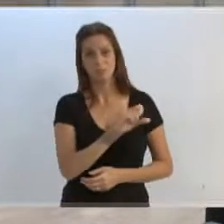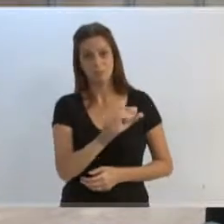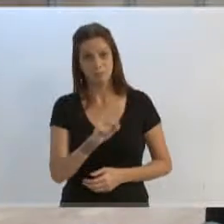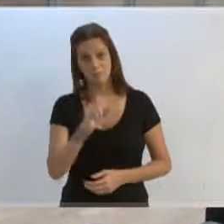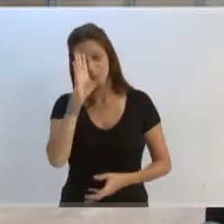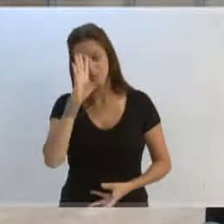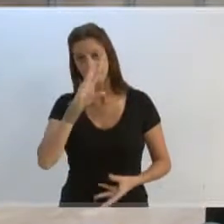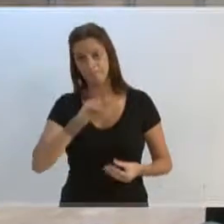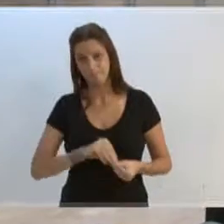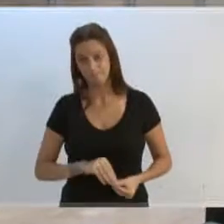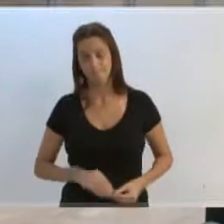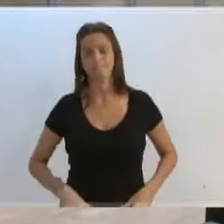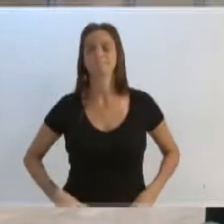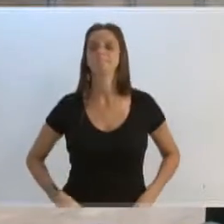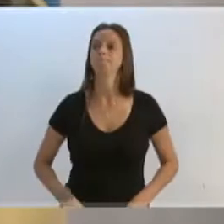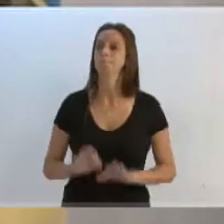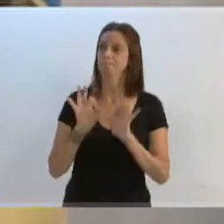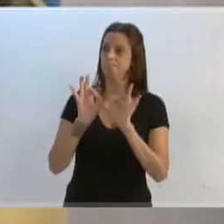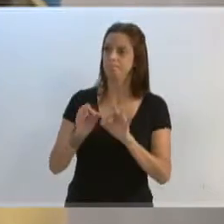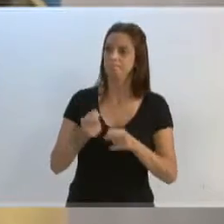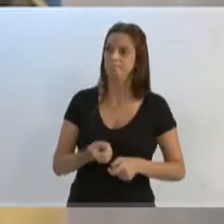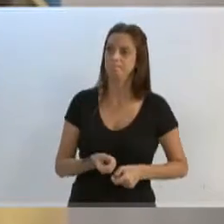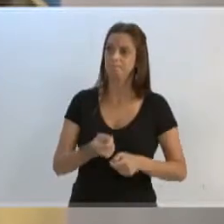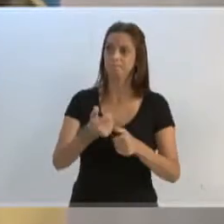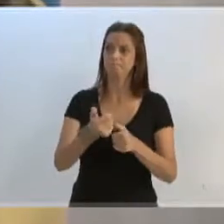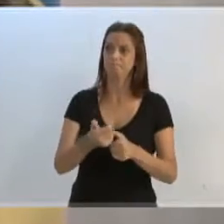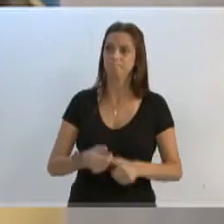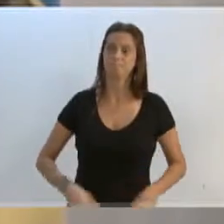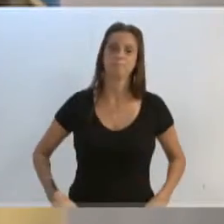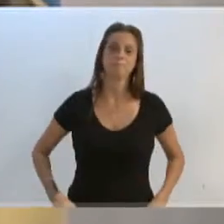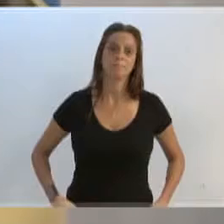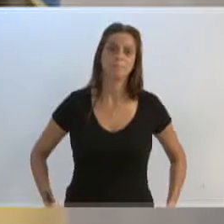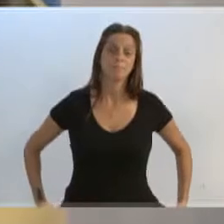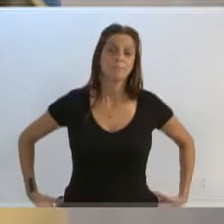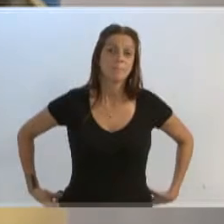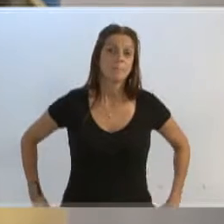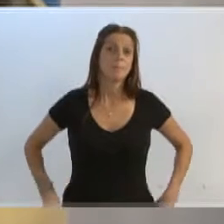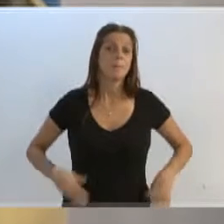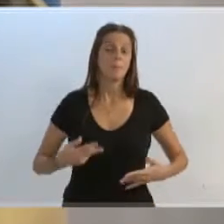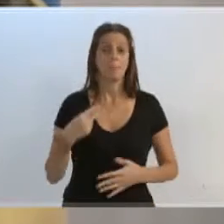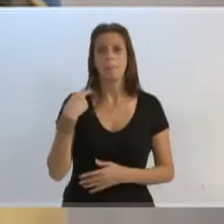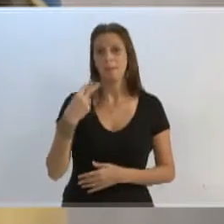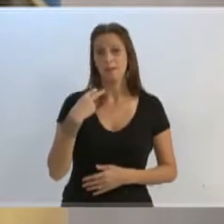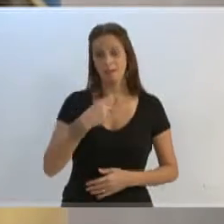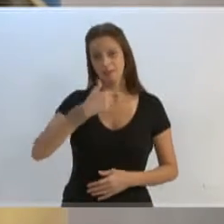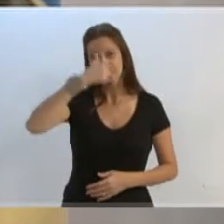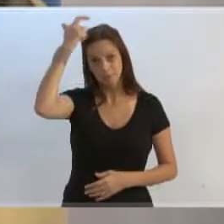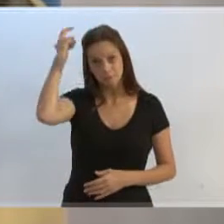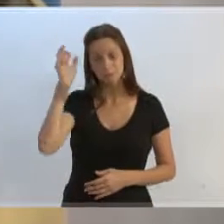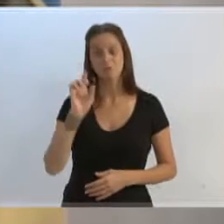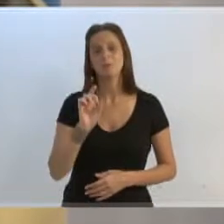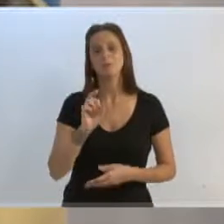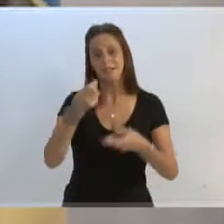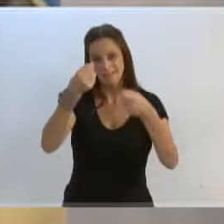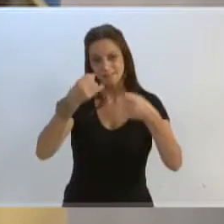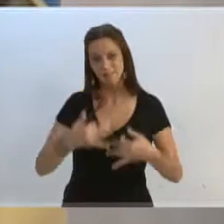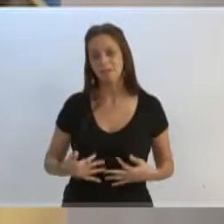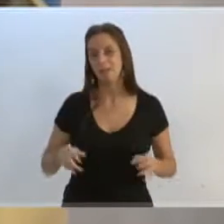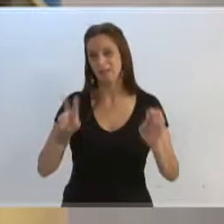mais dois minutos e meio para a conclusão da sua fala. Muito obrigado, presidente. Então, vereador Adriano, eu quero dizer, por vossa excelência, só tocando nesse assunto,